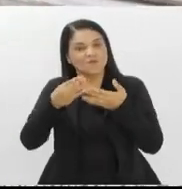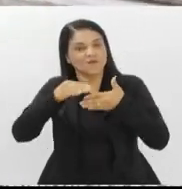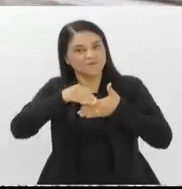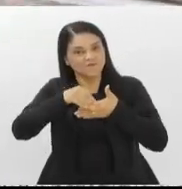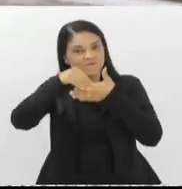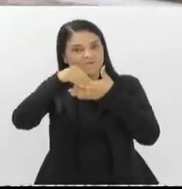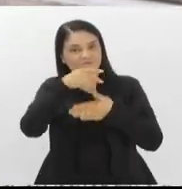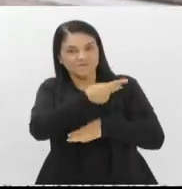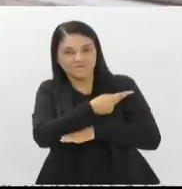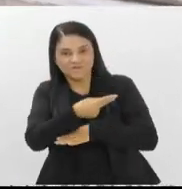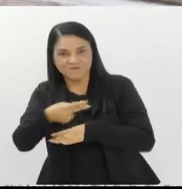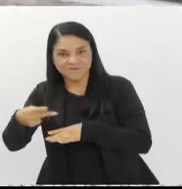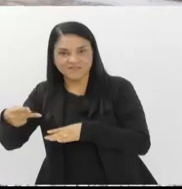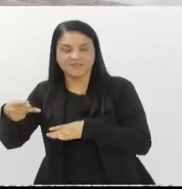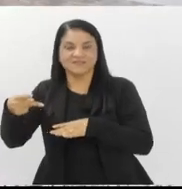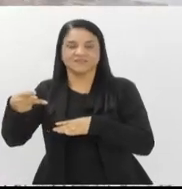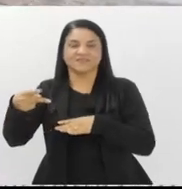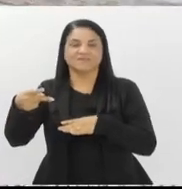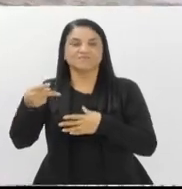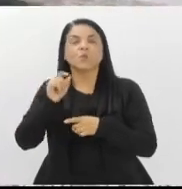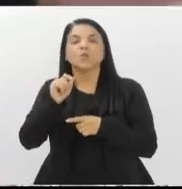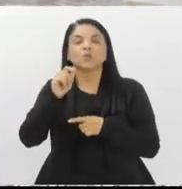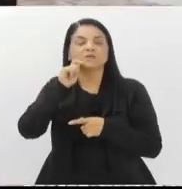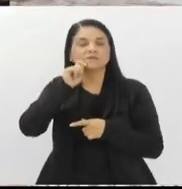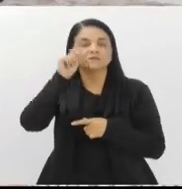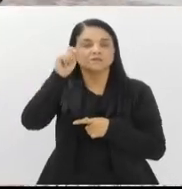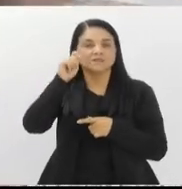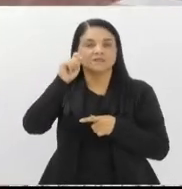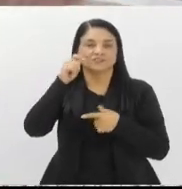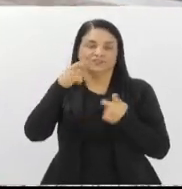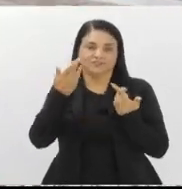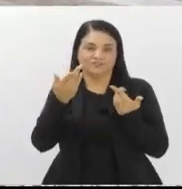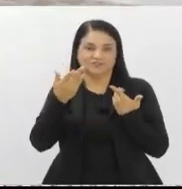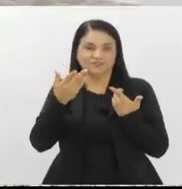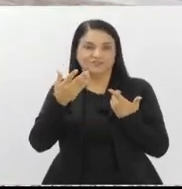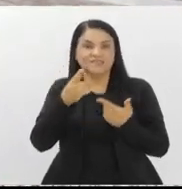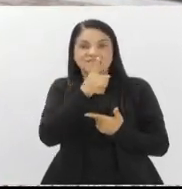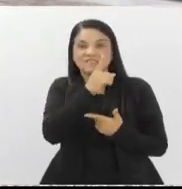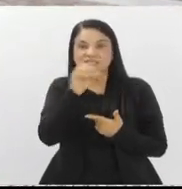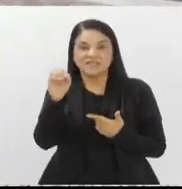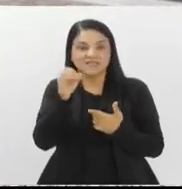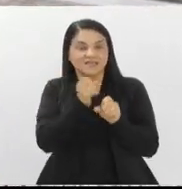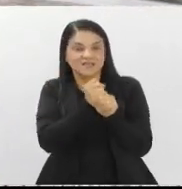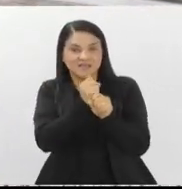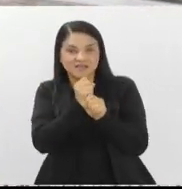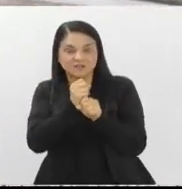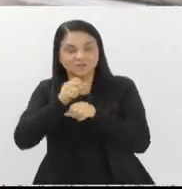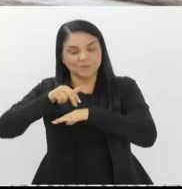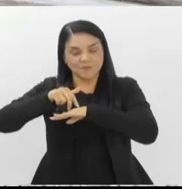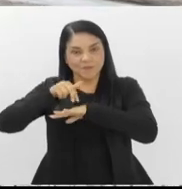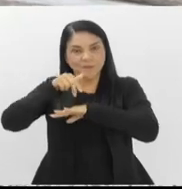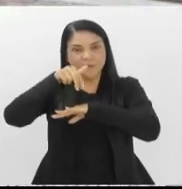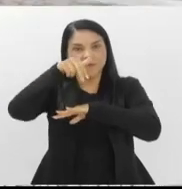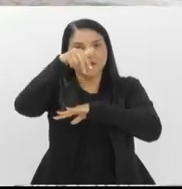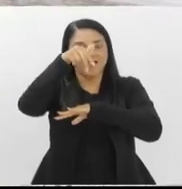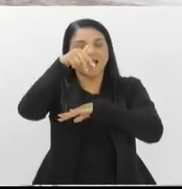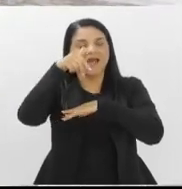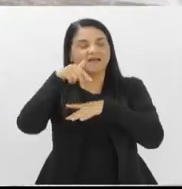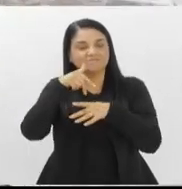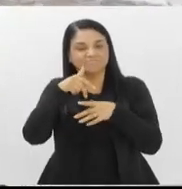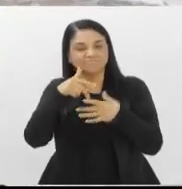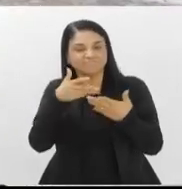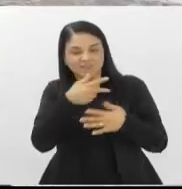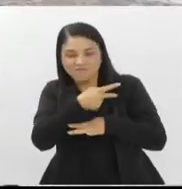começando de Tiradentes, o que ele viu em quase 100 anos de existência do Palácio, perpassando a escadaria e adentrando cada espaço